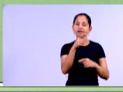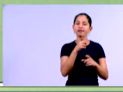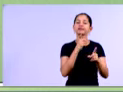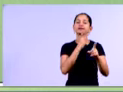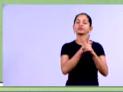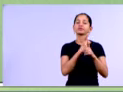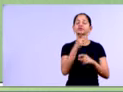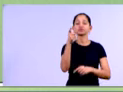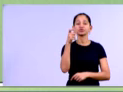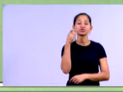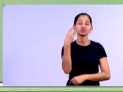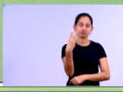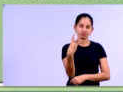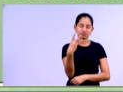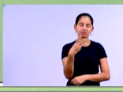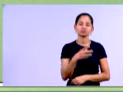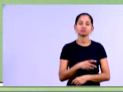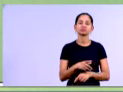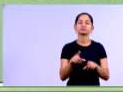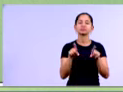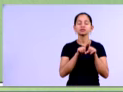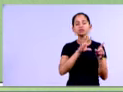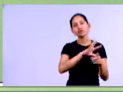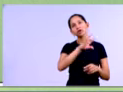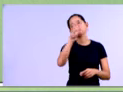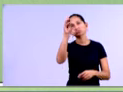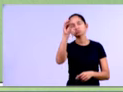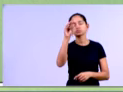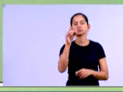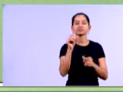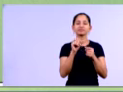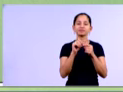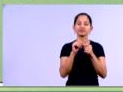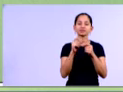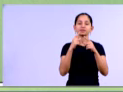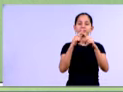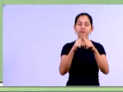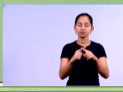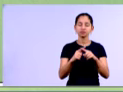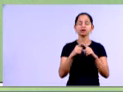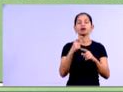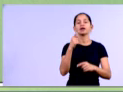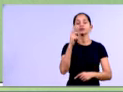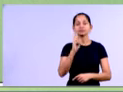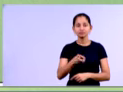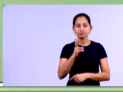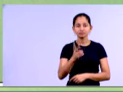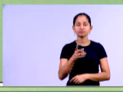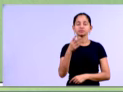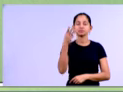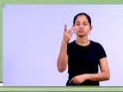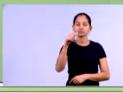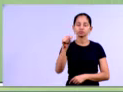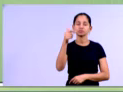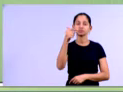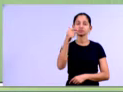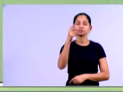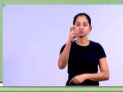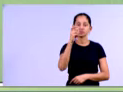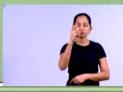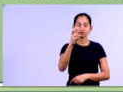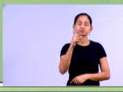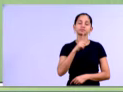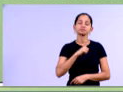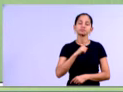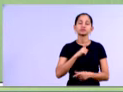vai encontrar o x3, né, vai colocá-lo aqui, e vai multiplicar por 3,55. x4, né, na